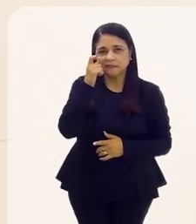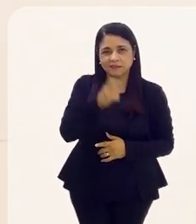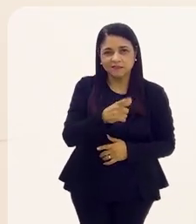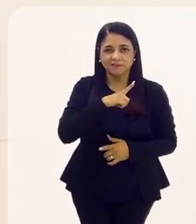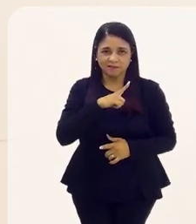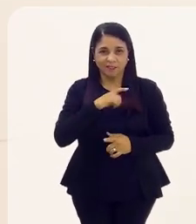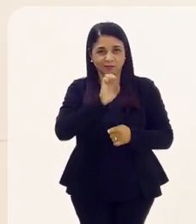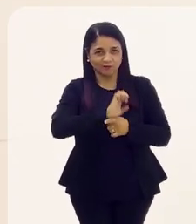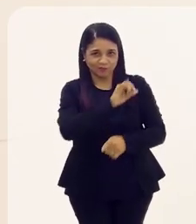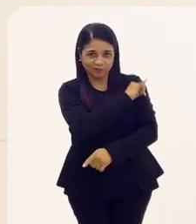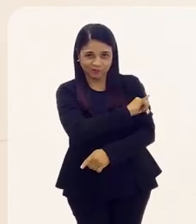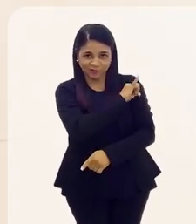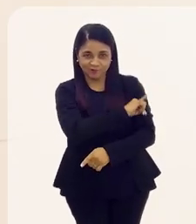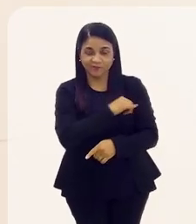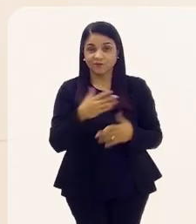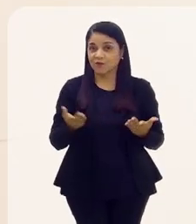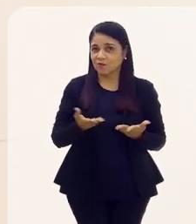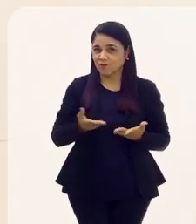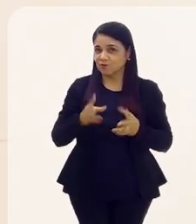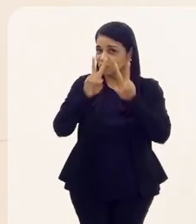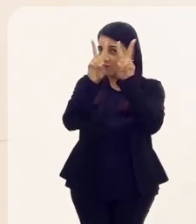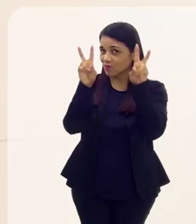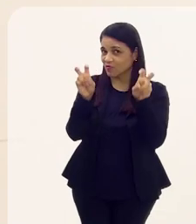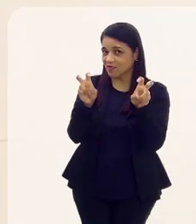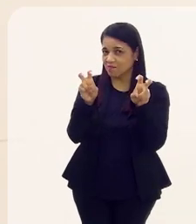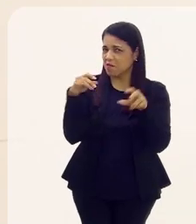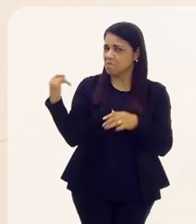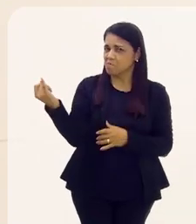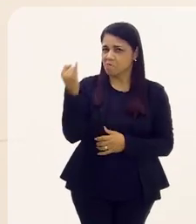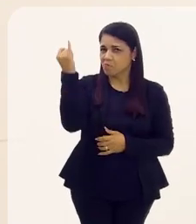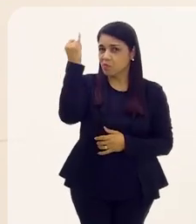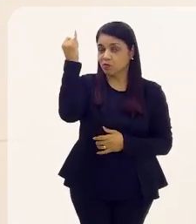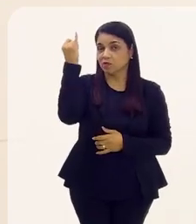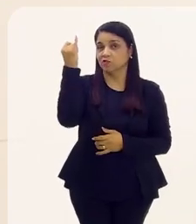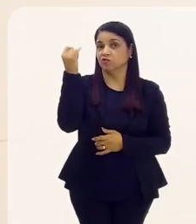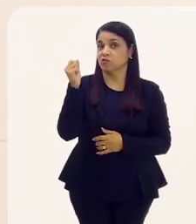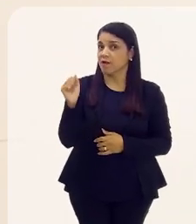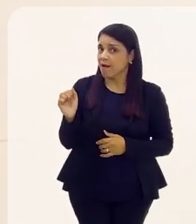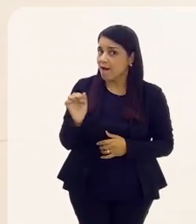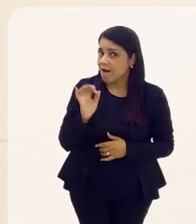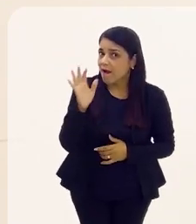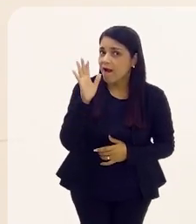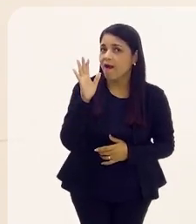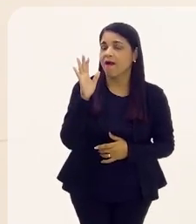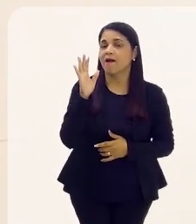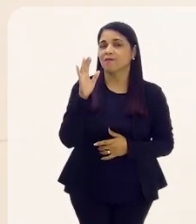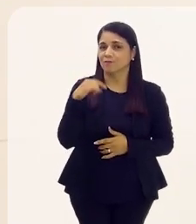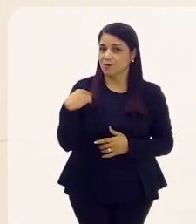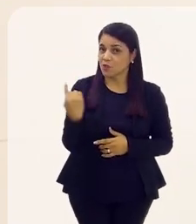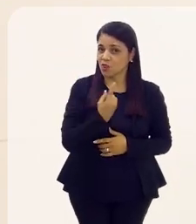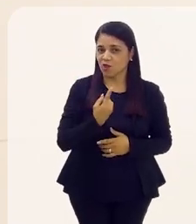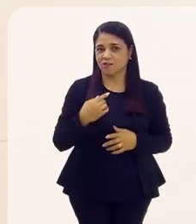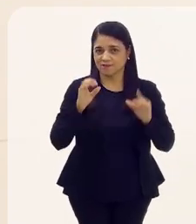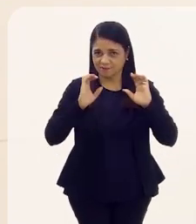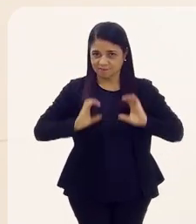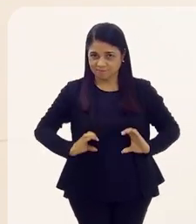do nosso Estado. E hoje nós temos aqui um tema muito importante, muito caro para todos nós, enquanto cidadãos. Nós